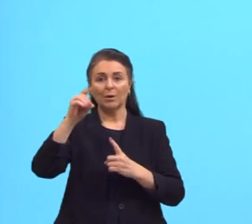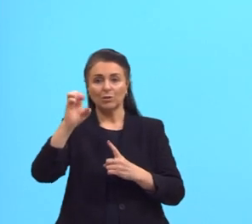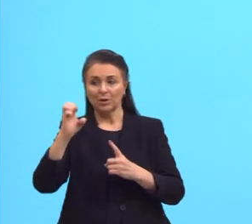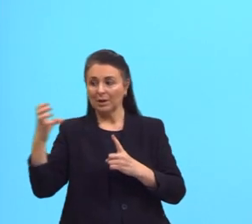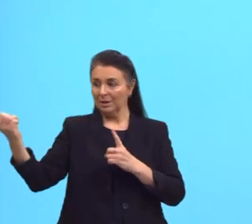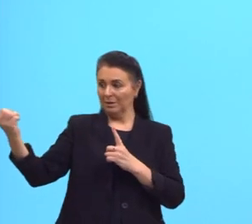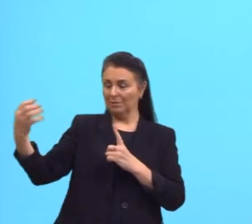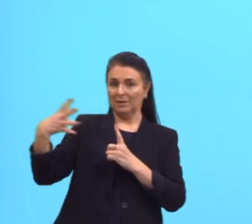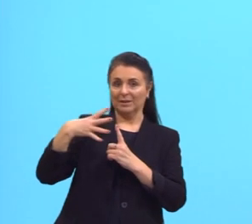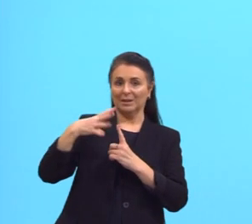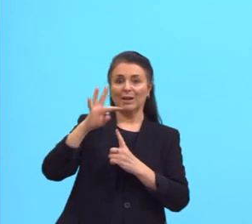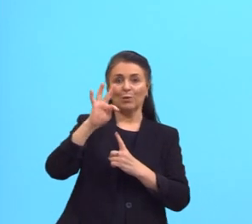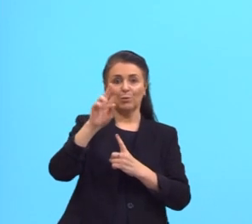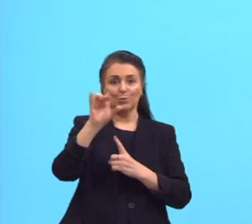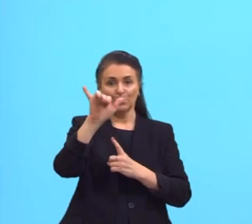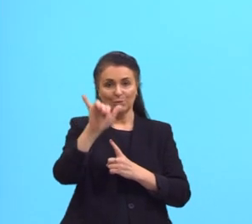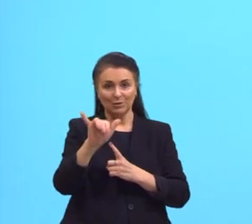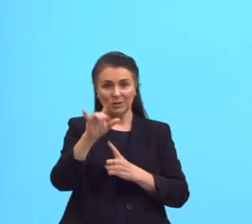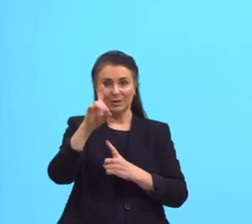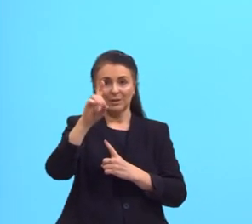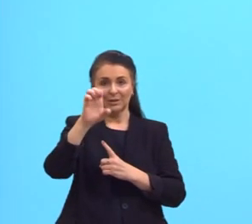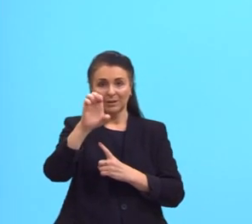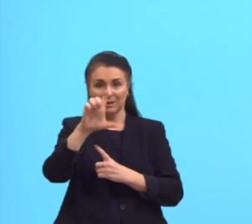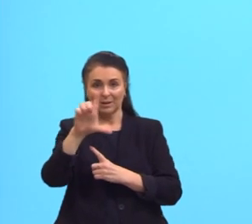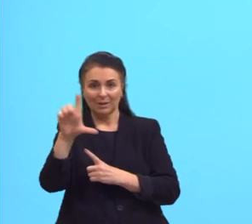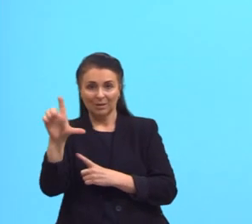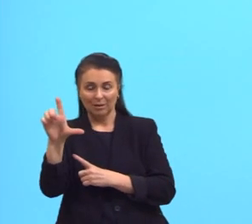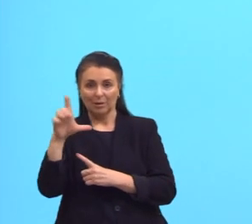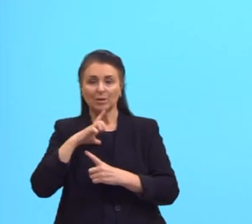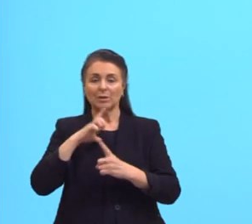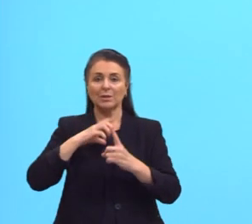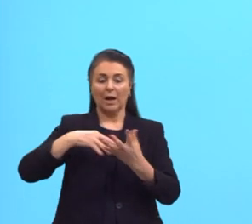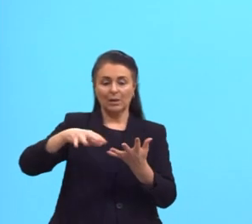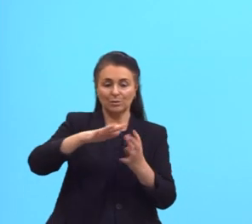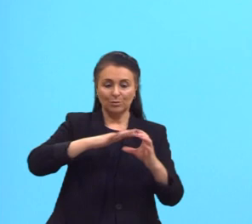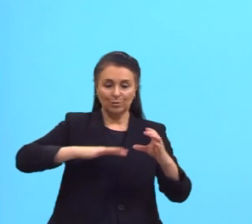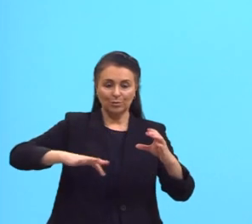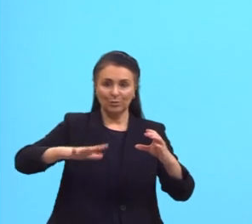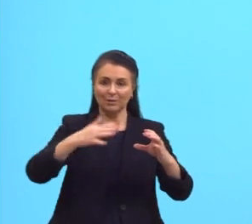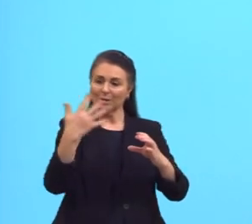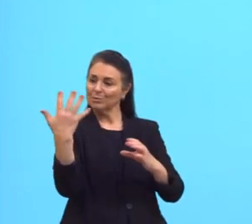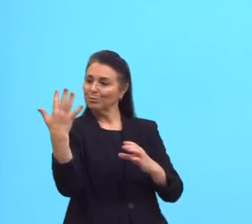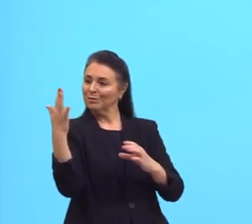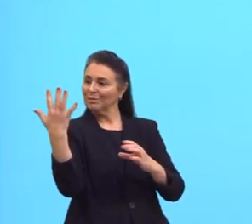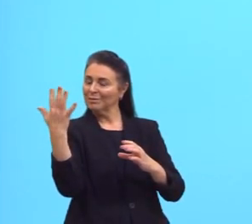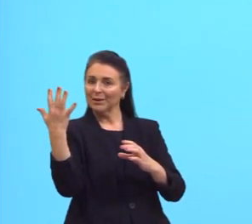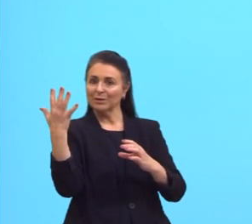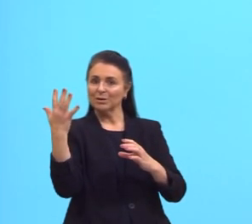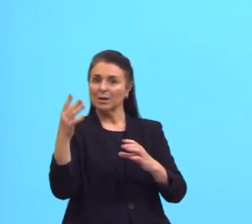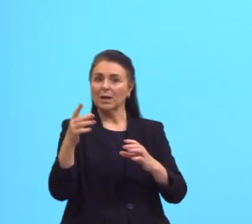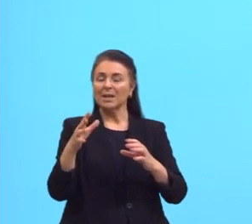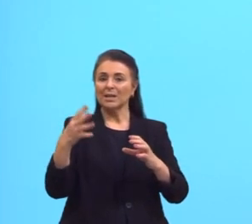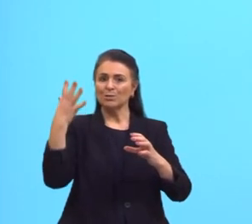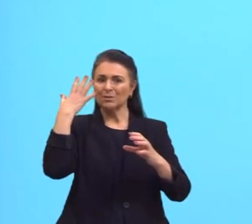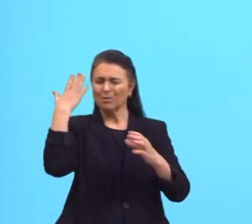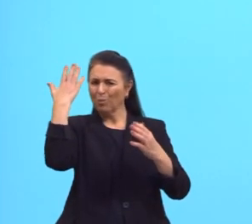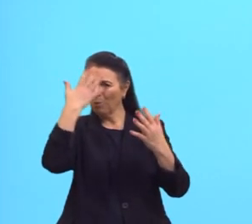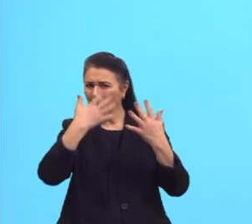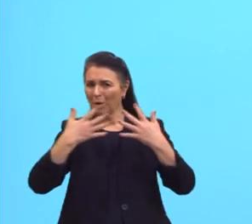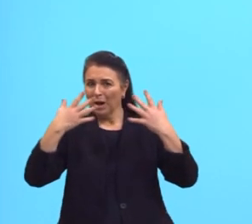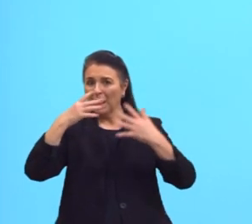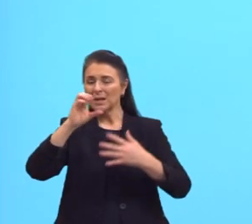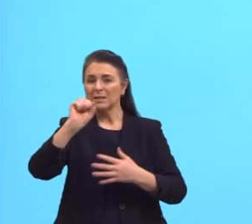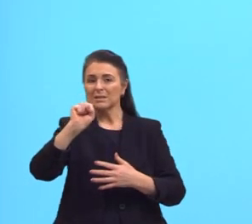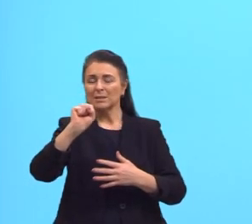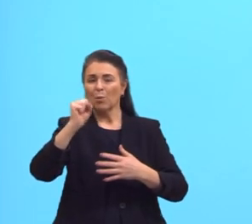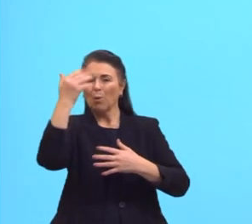Tyndall. Já as soluções, elas são transparentes e as suspensões são opacas. O que seria esse